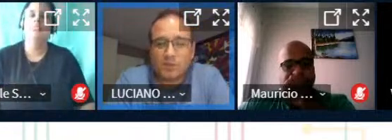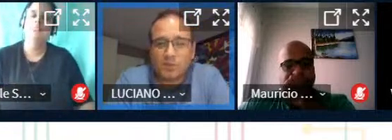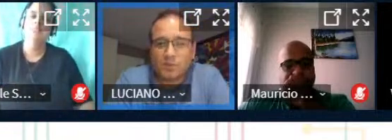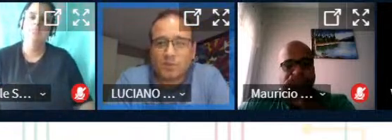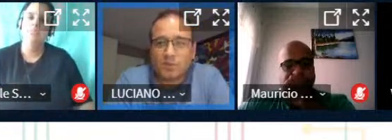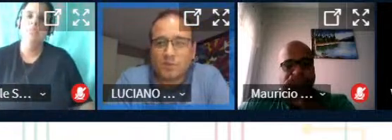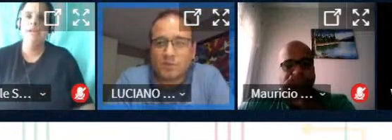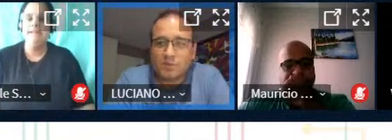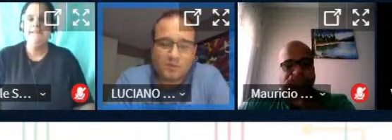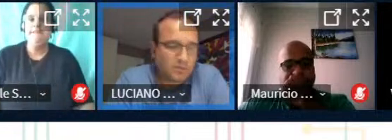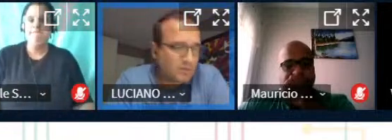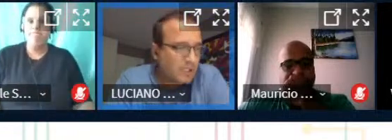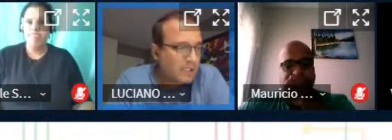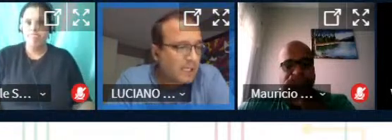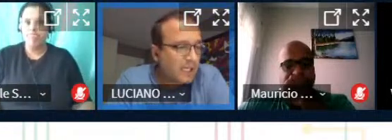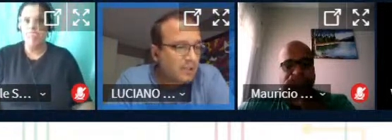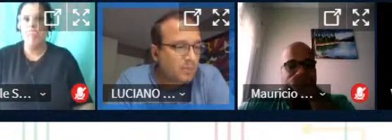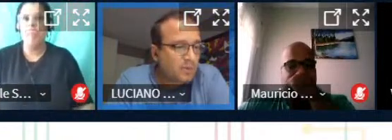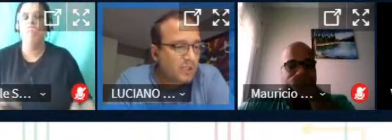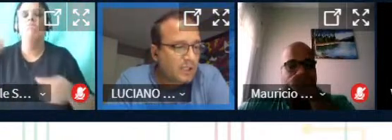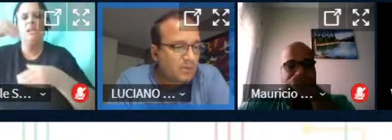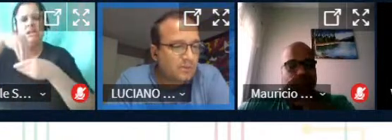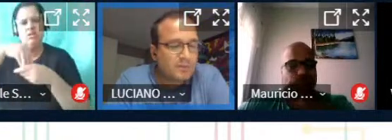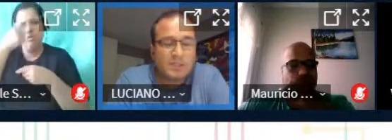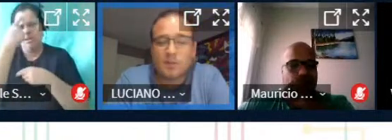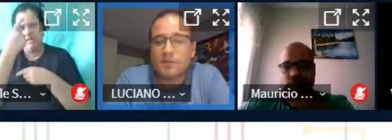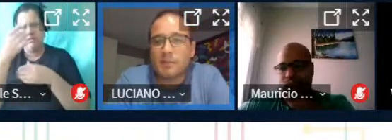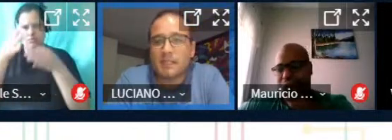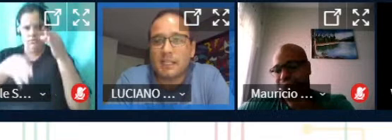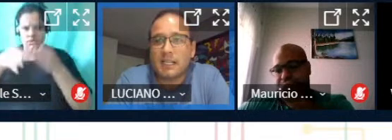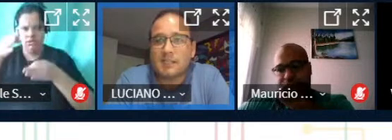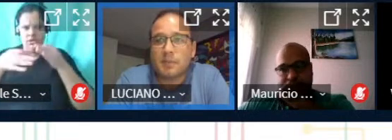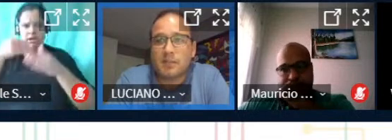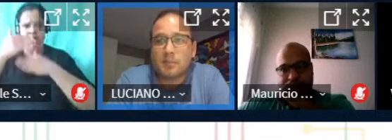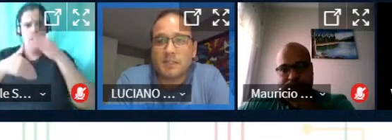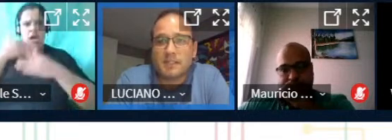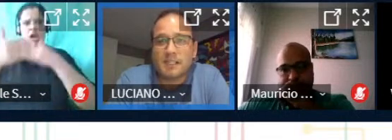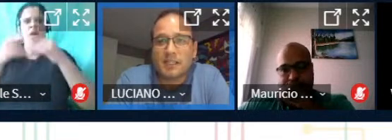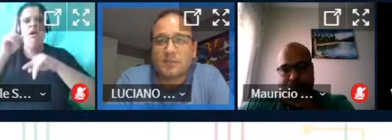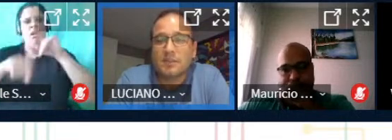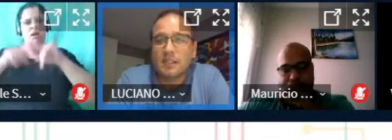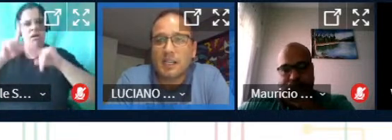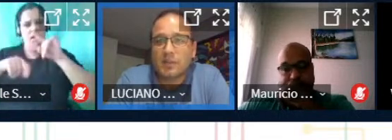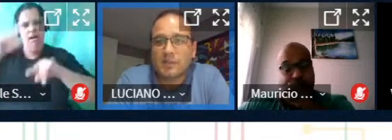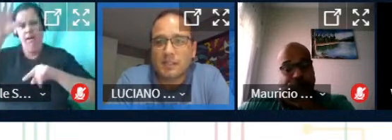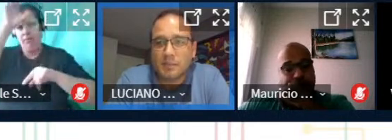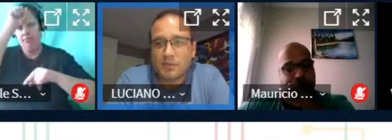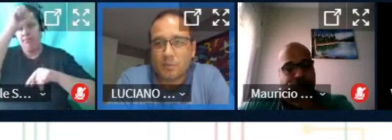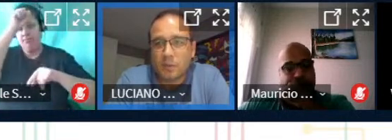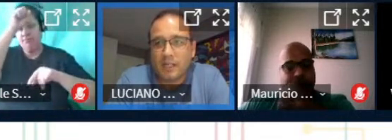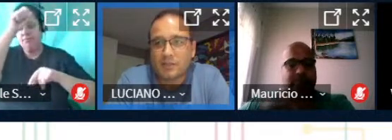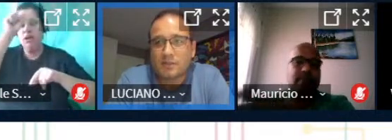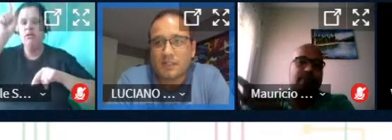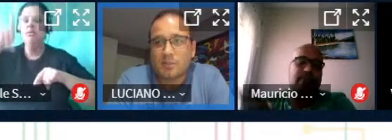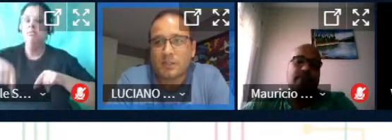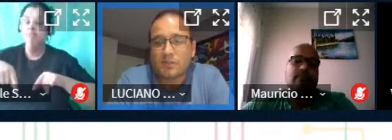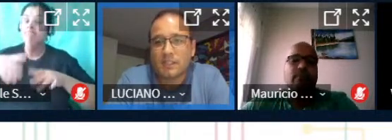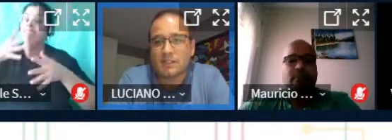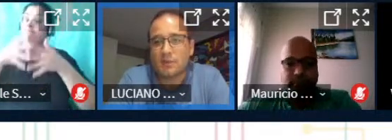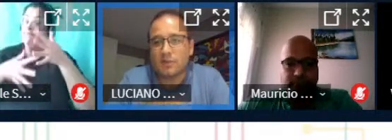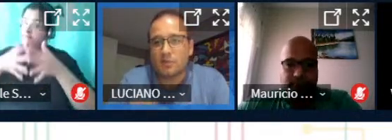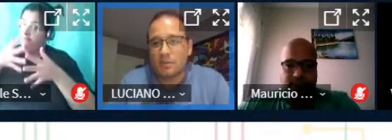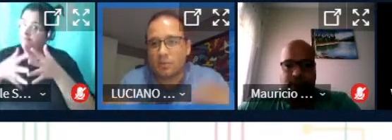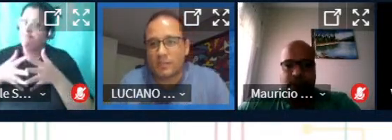dentro da ideia do projeto desenvolver materiais para o aprendizado é algo extremamente complexo